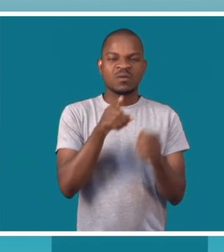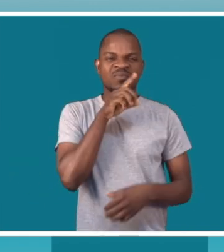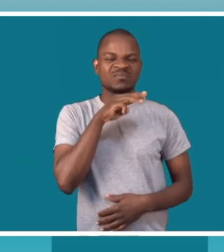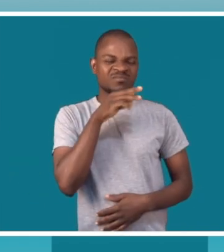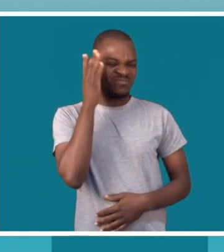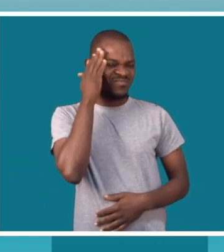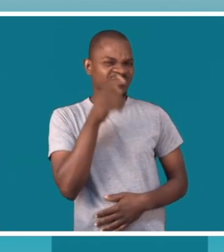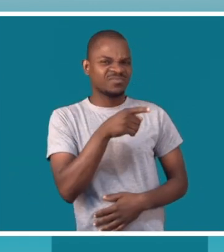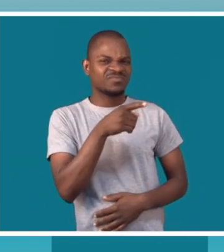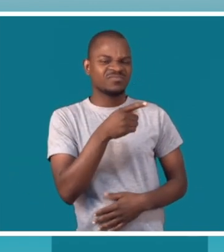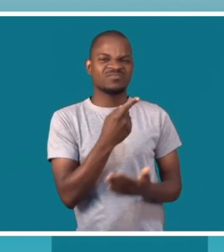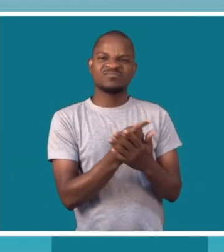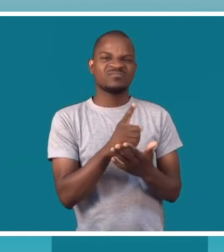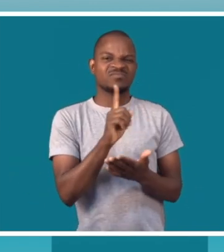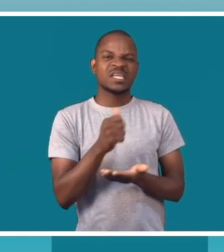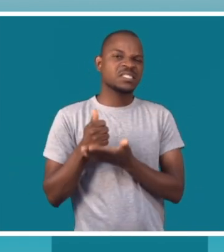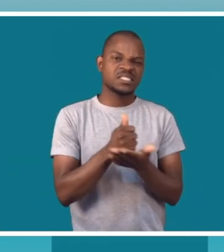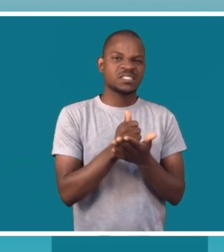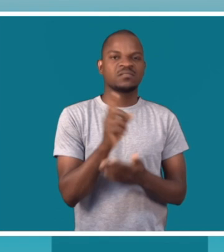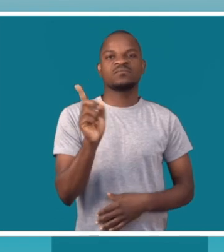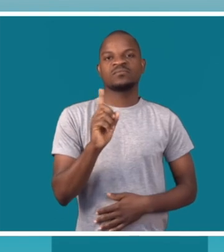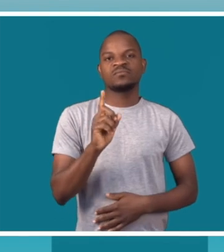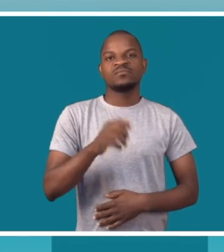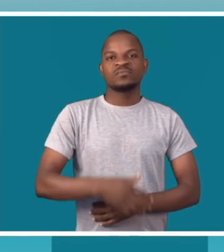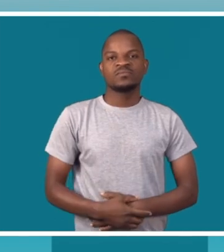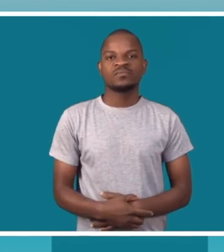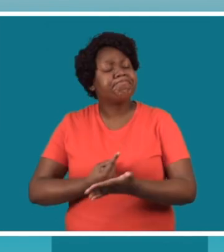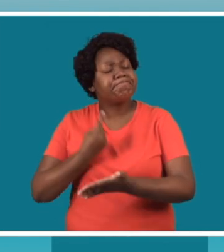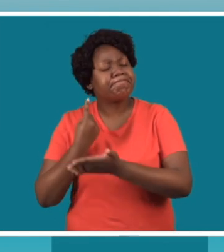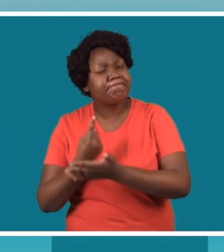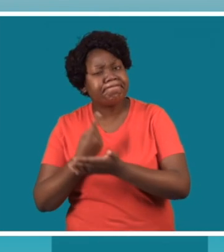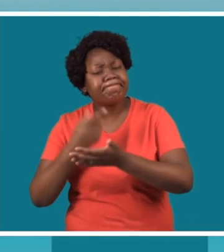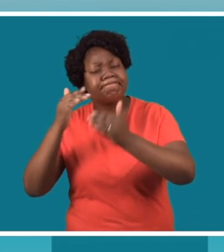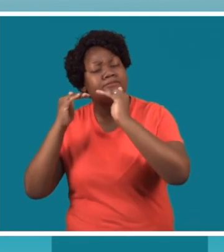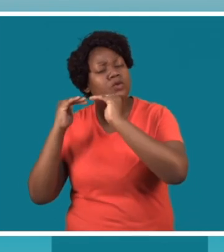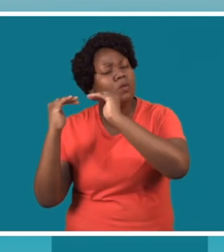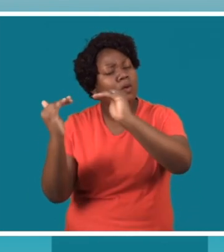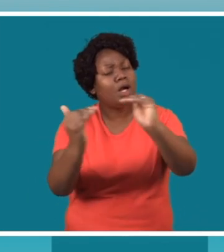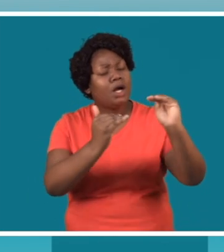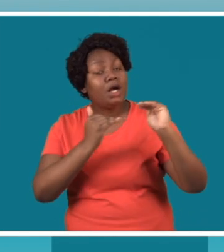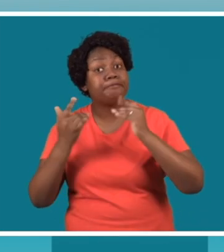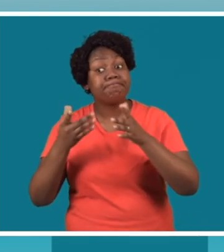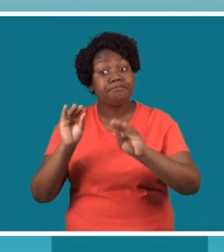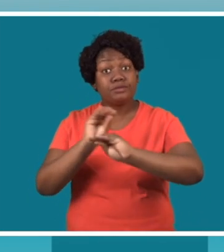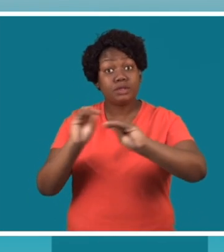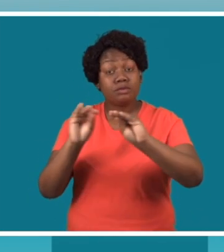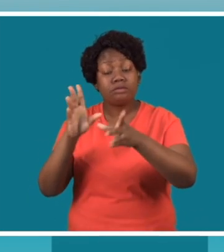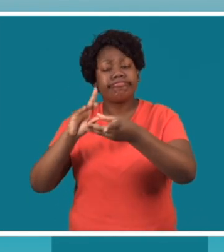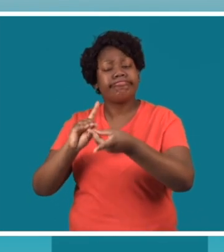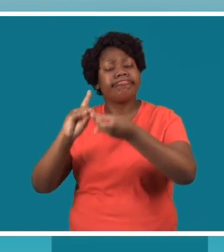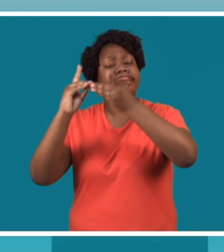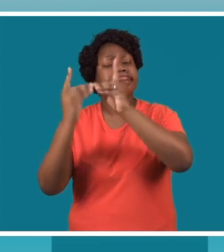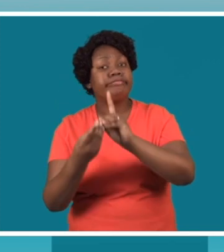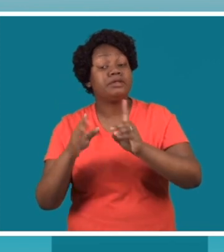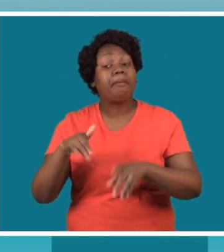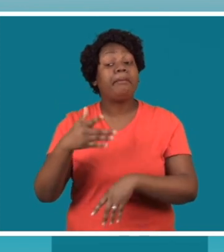os pais acham que não vale a pena investir nessa menina. Daí a necessidade de assegurar igualdade e equidade